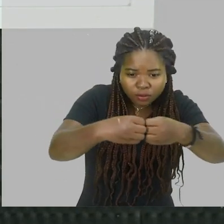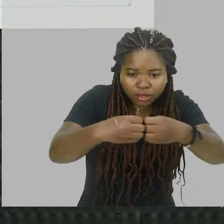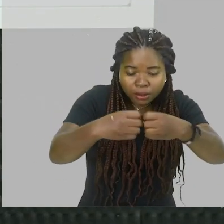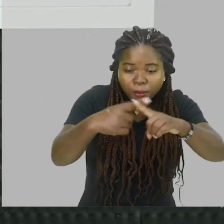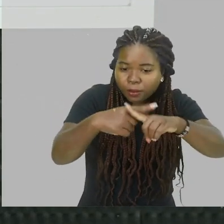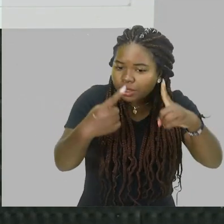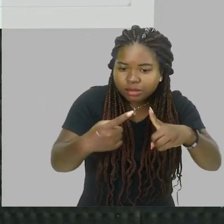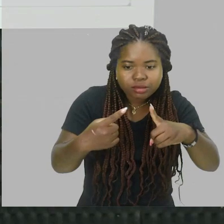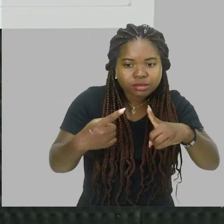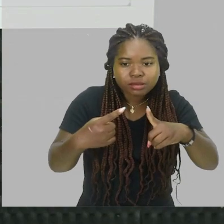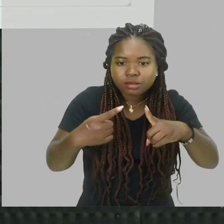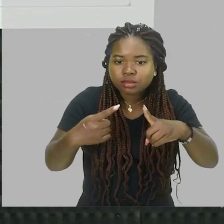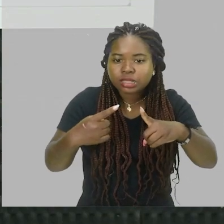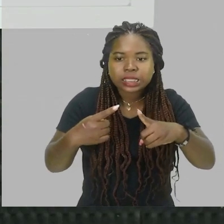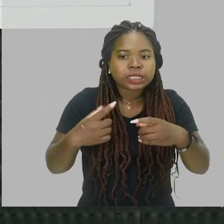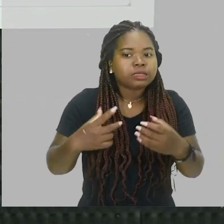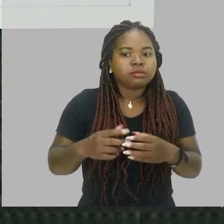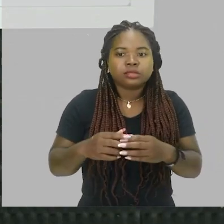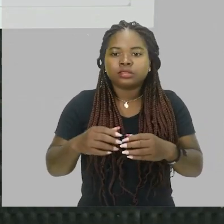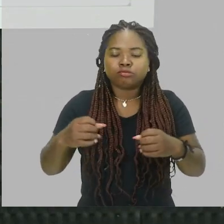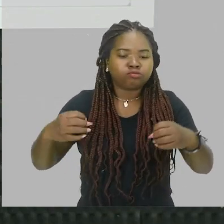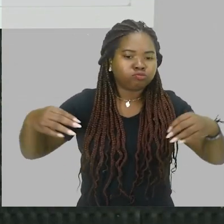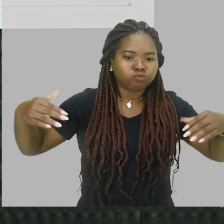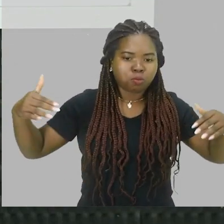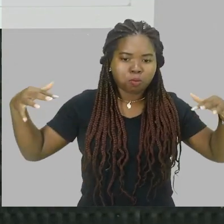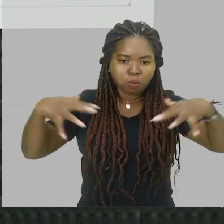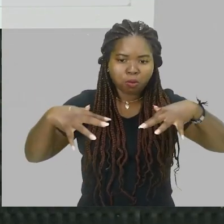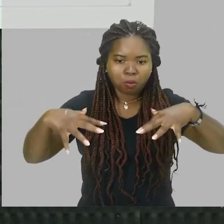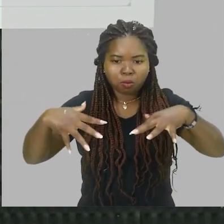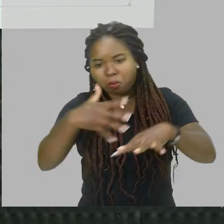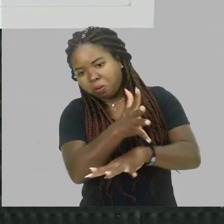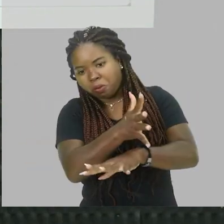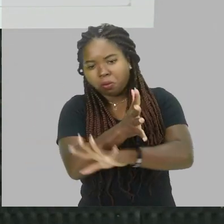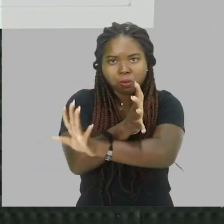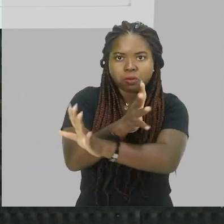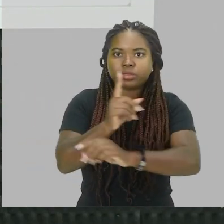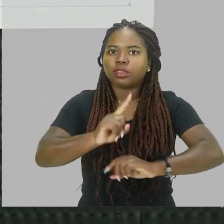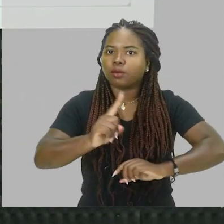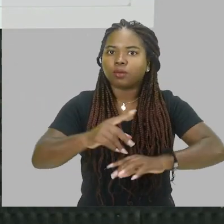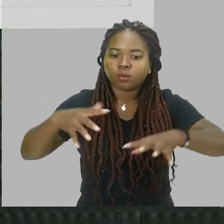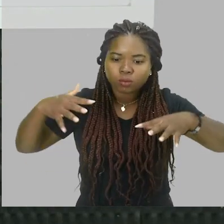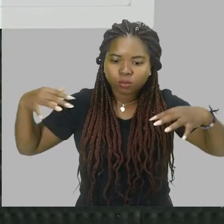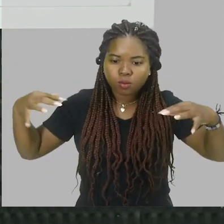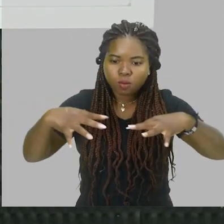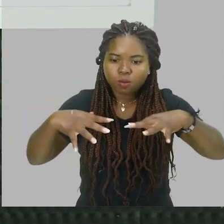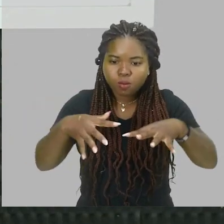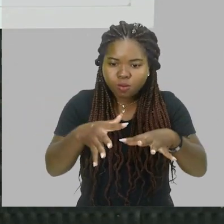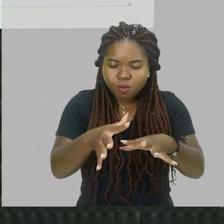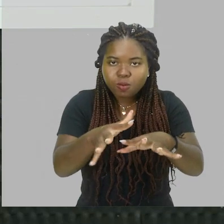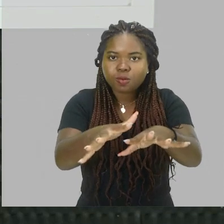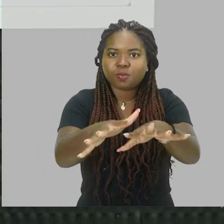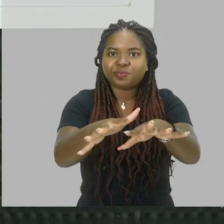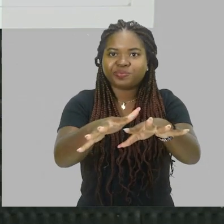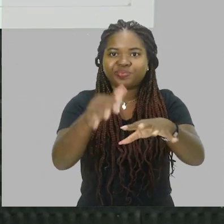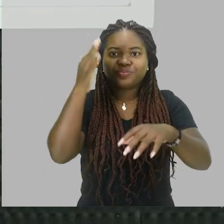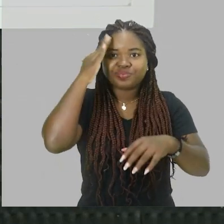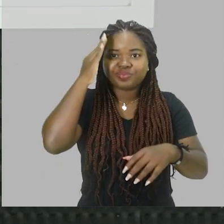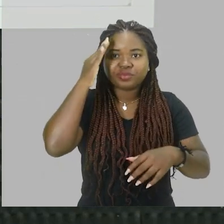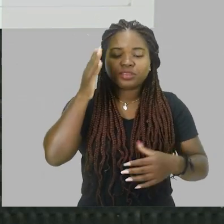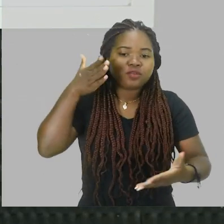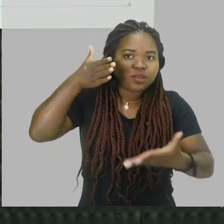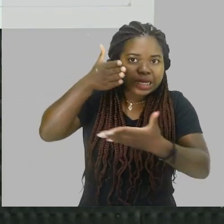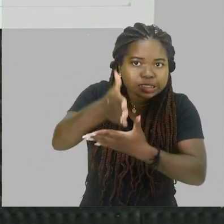interferência alguma, tá certo? E o terceiro princípio é o princípio da reversibilidade.